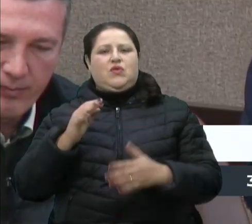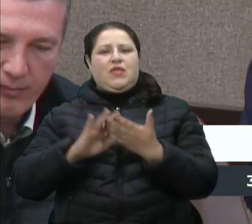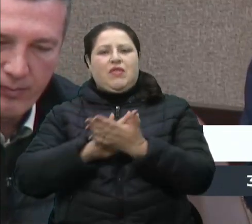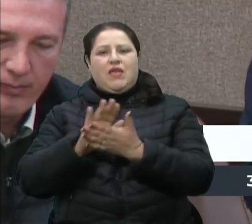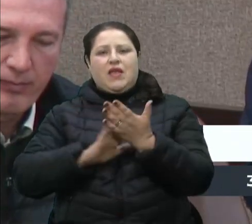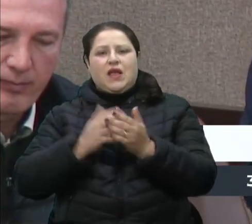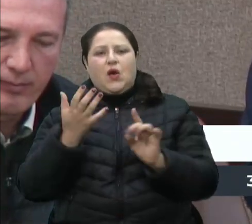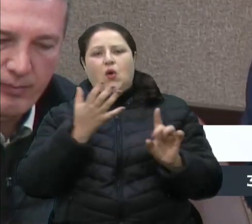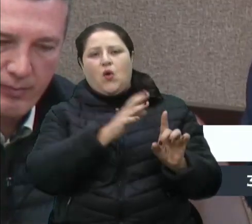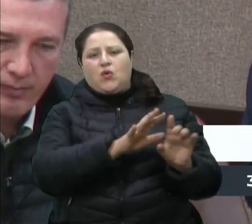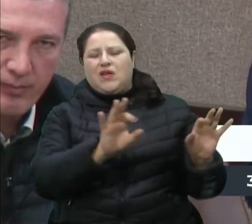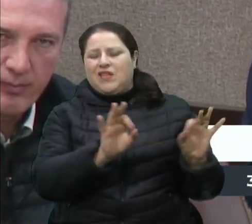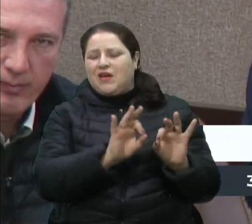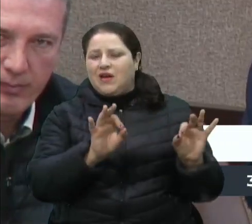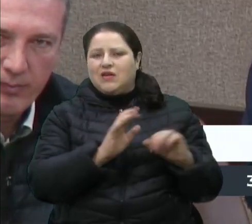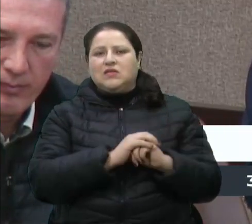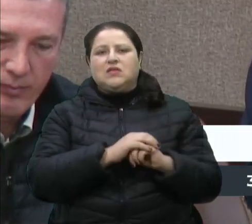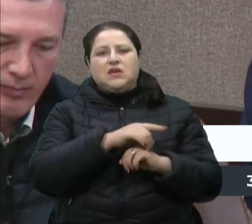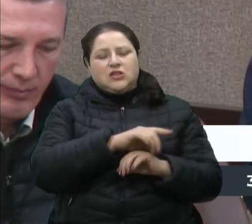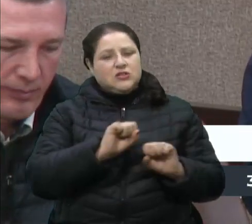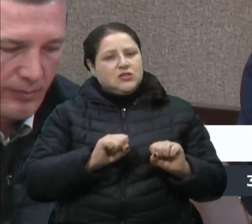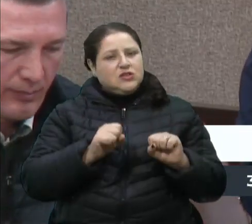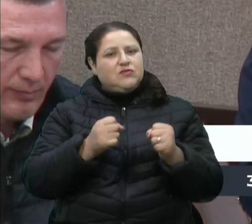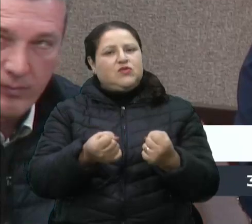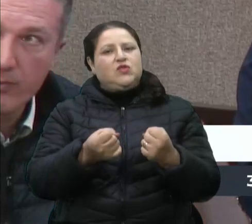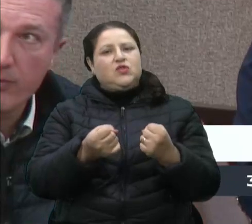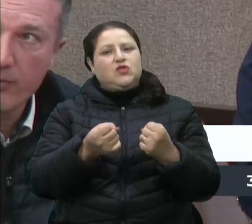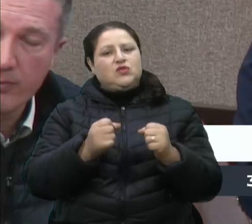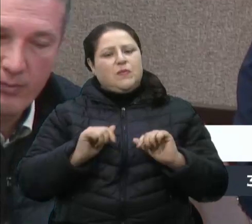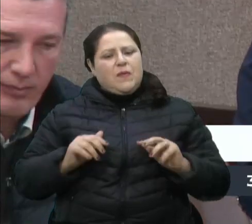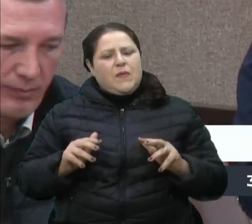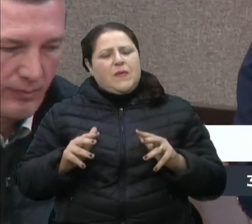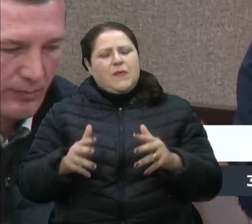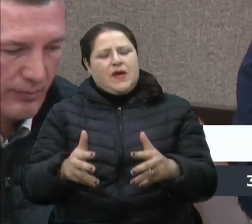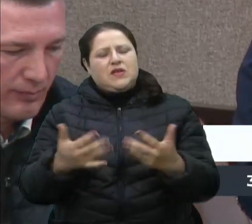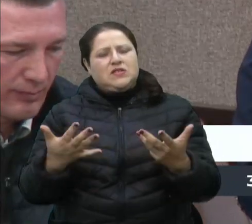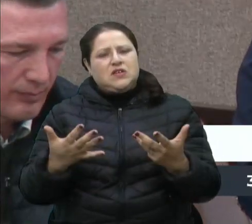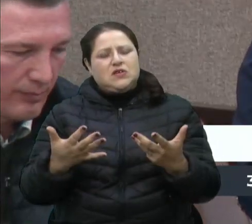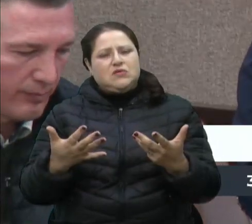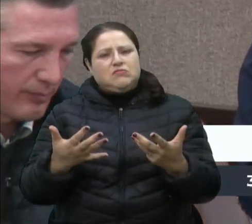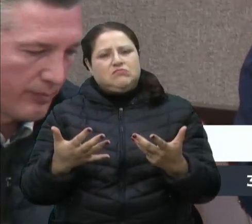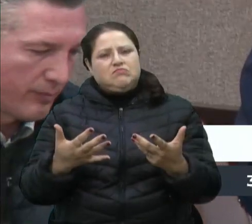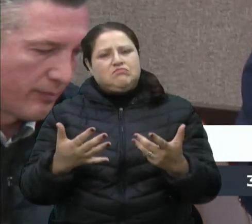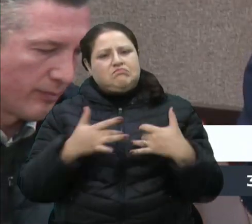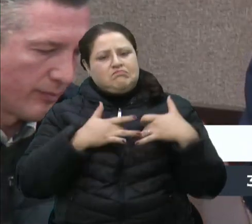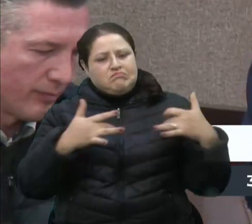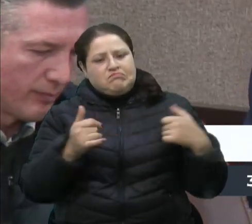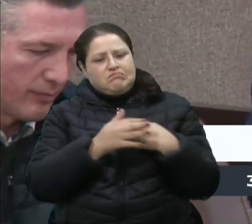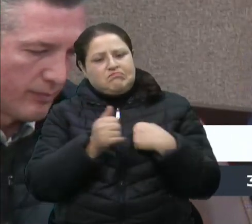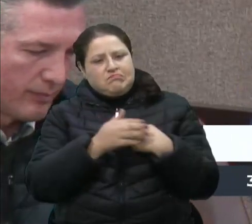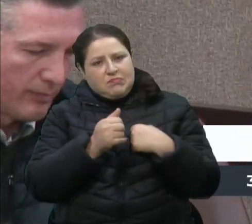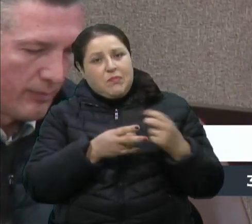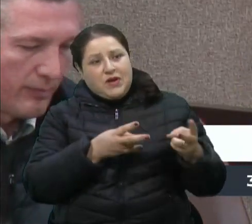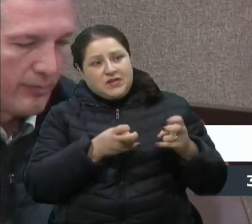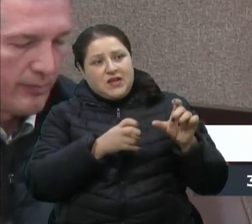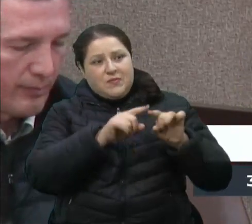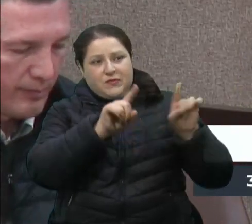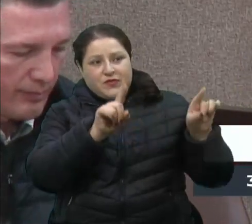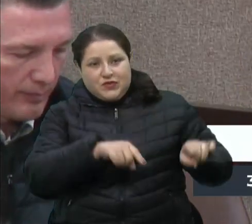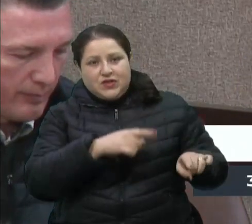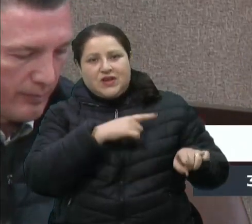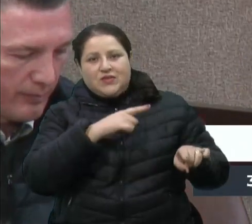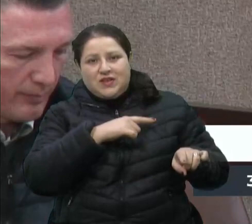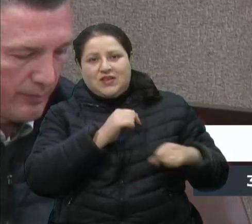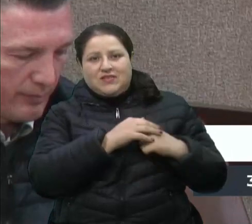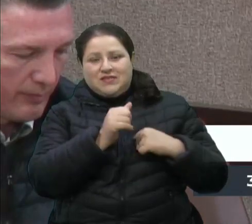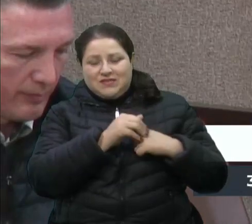esforço, uma dedicação e um carinho que a gente percebe dos funcionários da Codeca. O que se fala aqui é